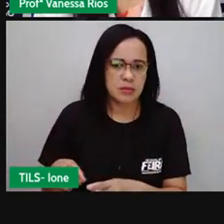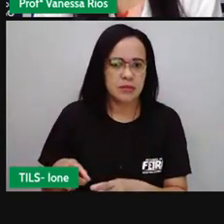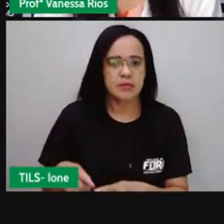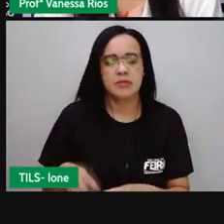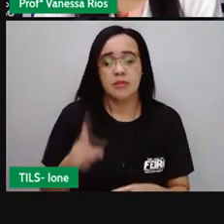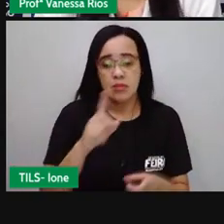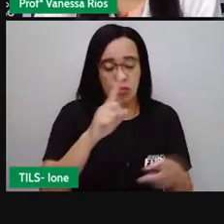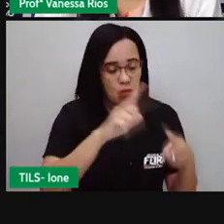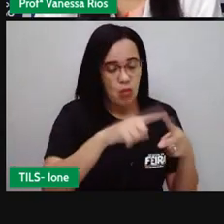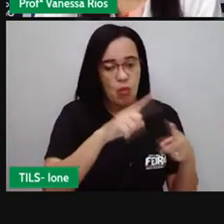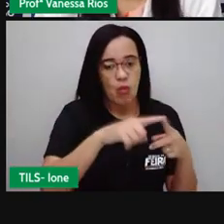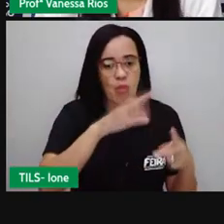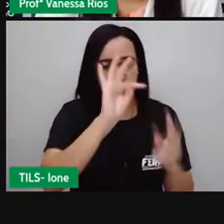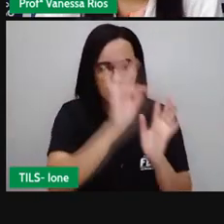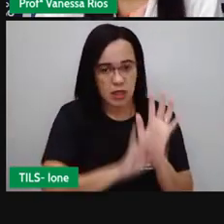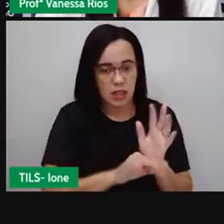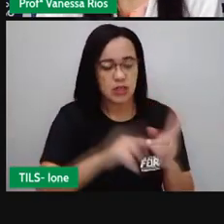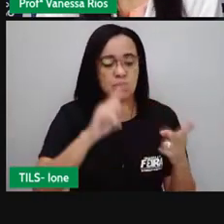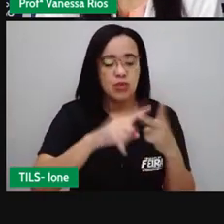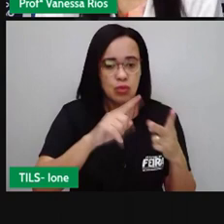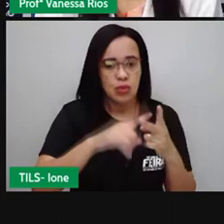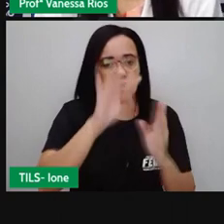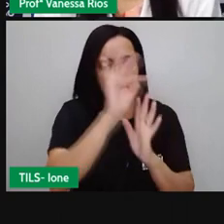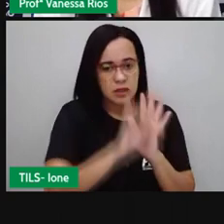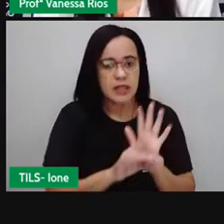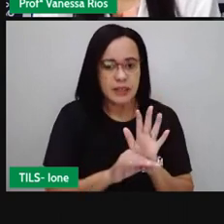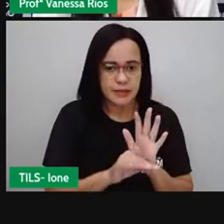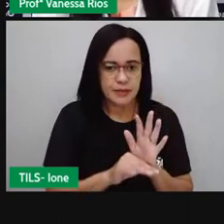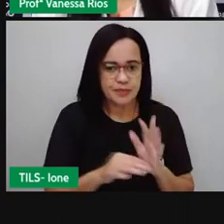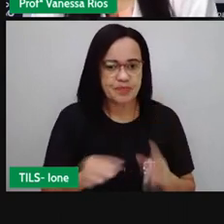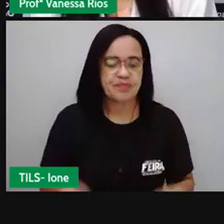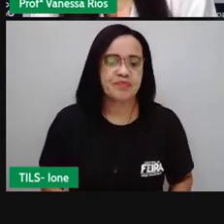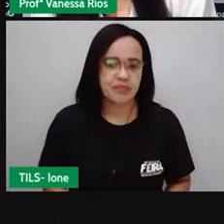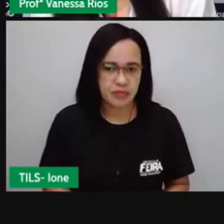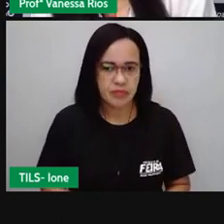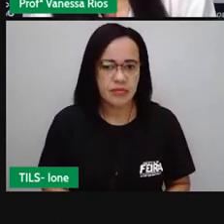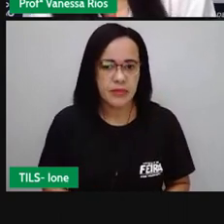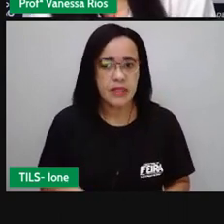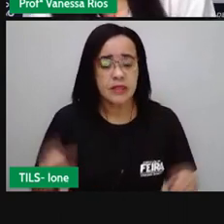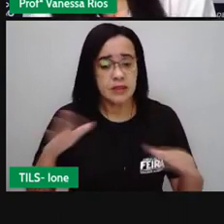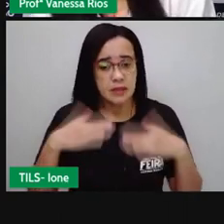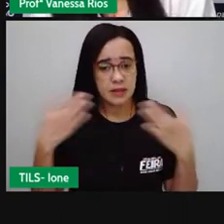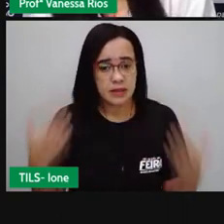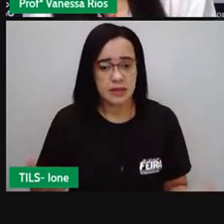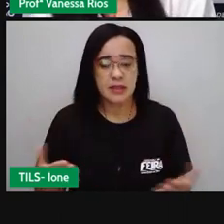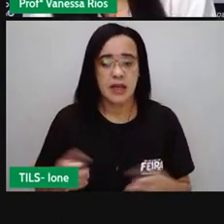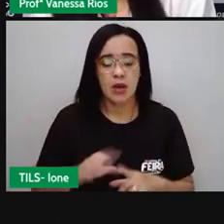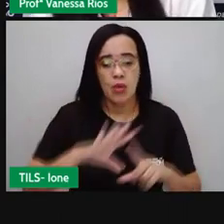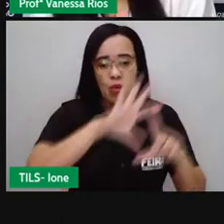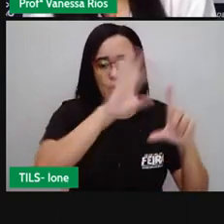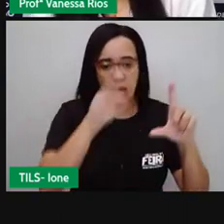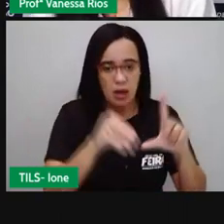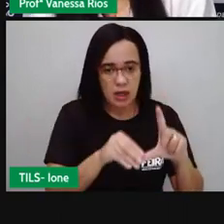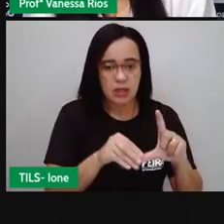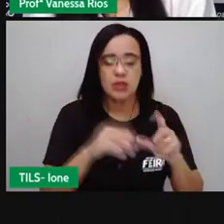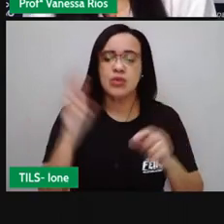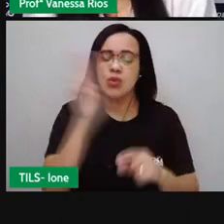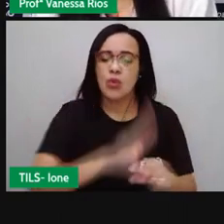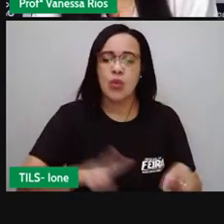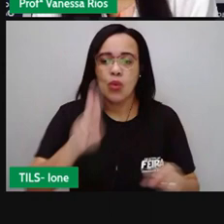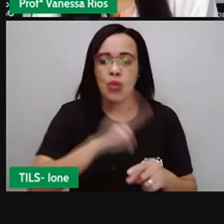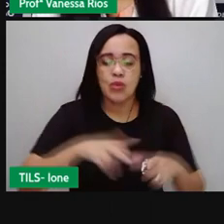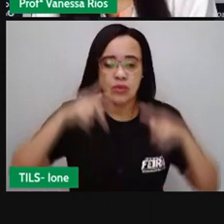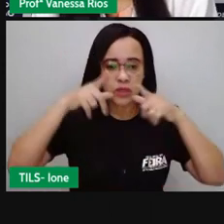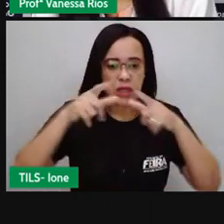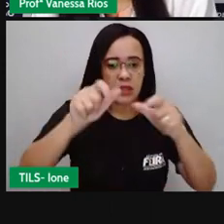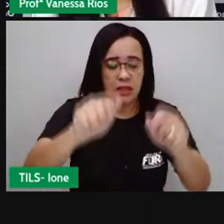características diferentes também então o cartoon ele utiliza aí uma linguagem não verbal né as imagens